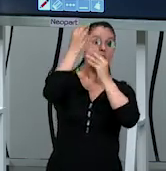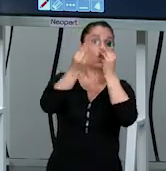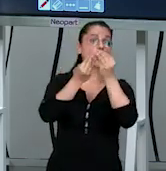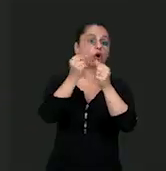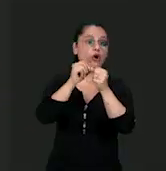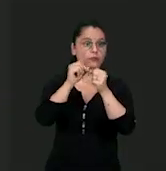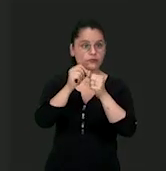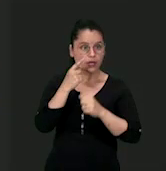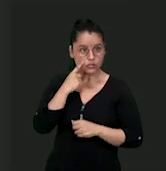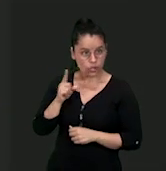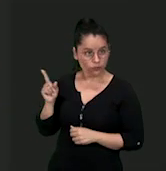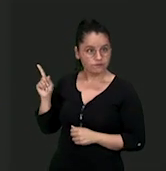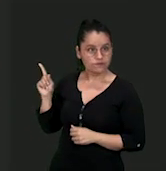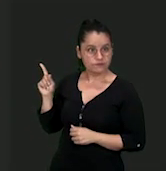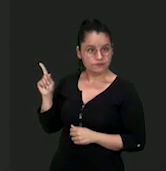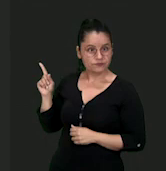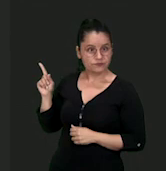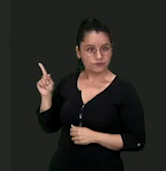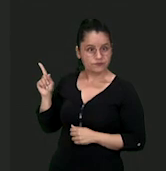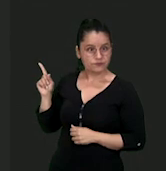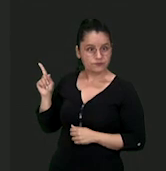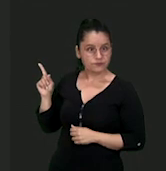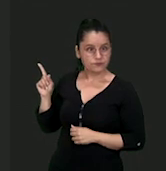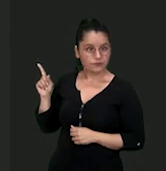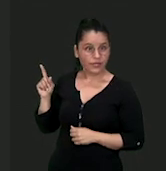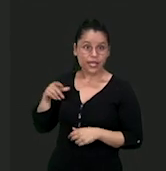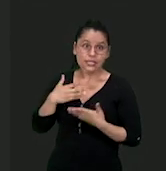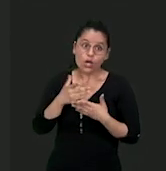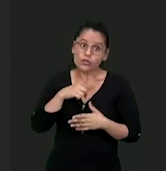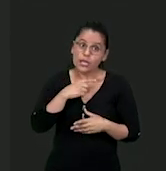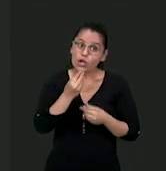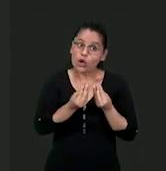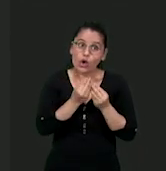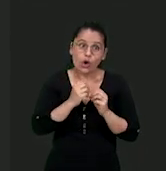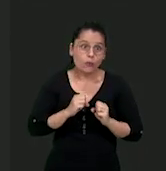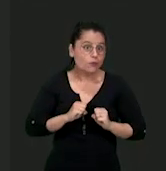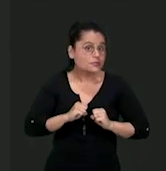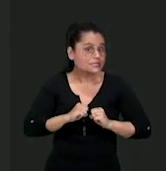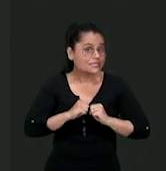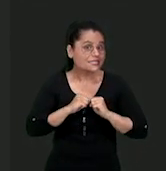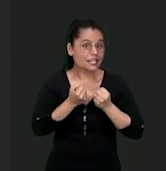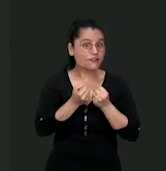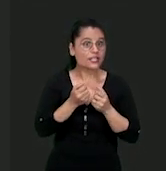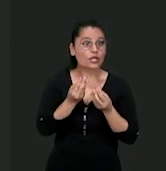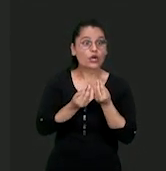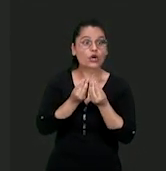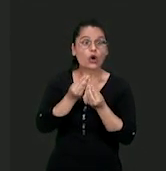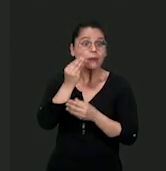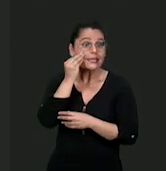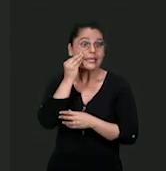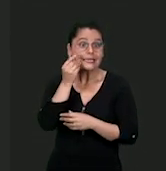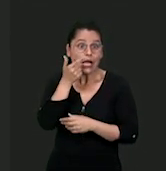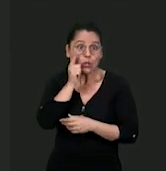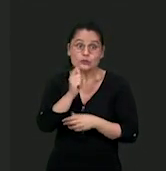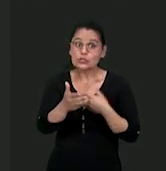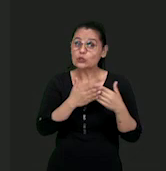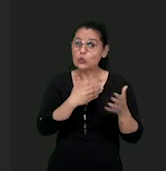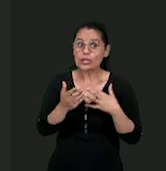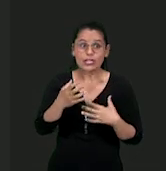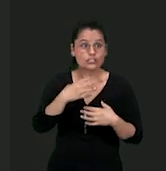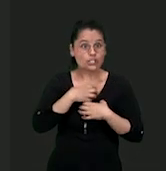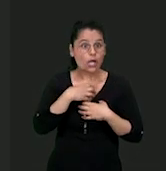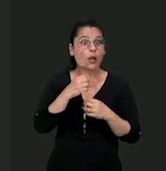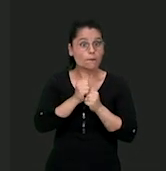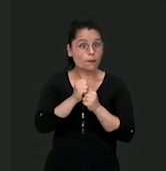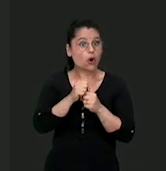bloqueio também considerado um ataque eu só tenho a defesa o que é defesa? A defesa é tentar pegar a bola de qualquer jeito inclusive de